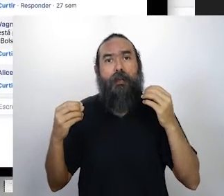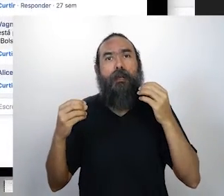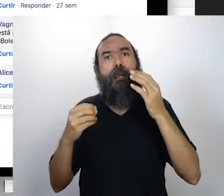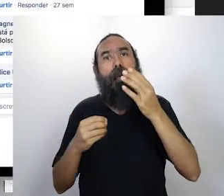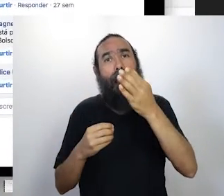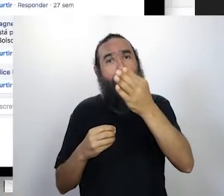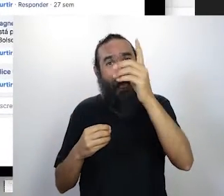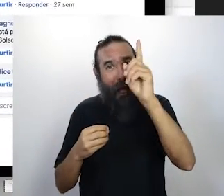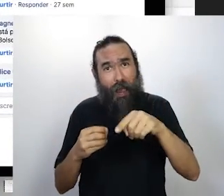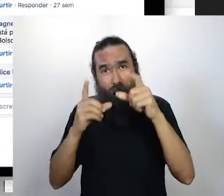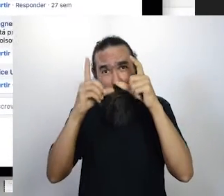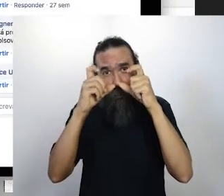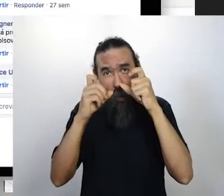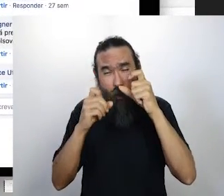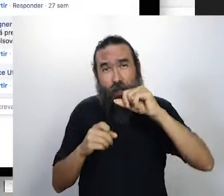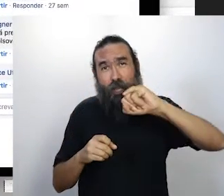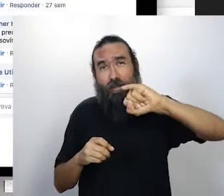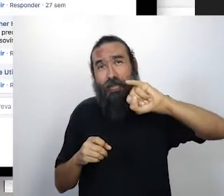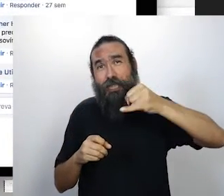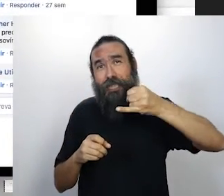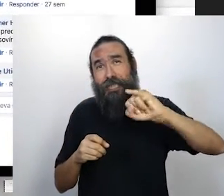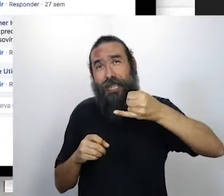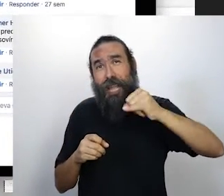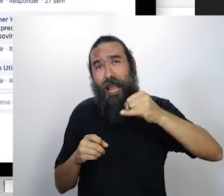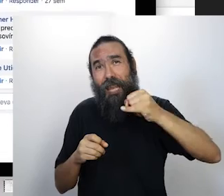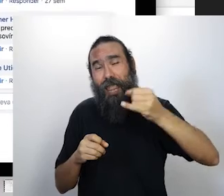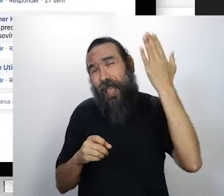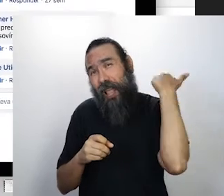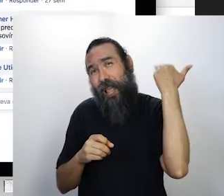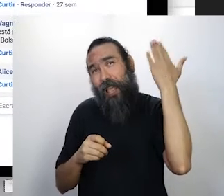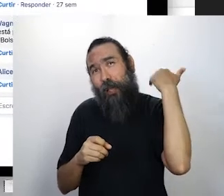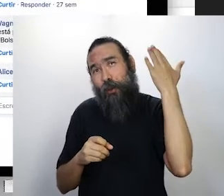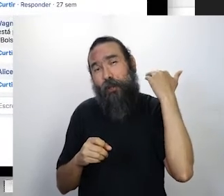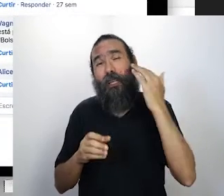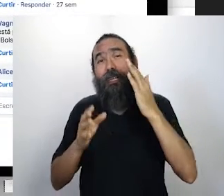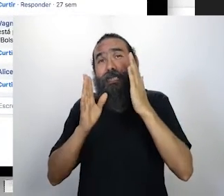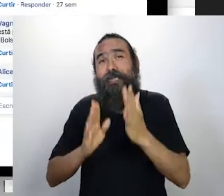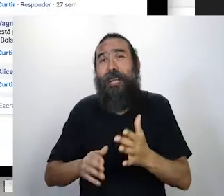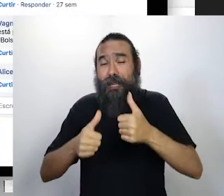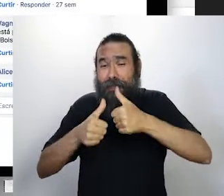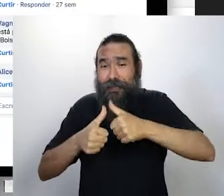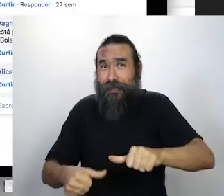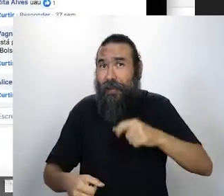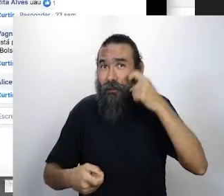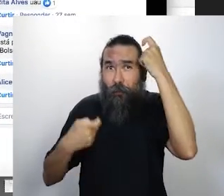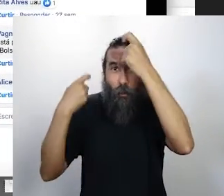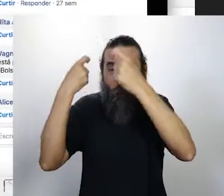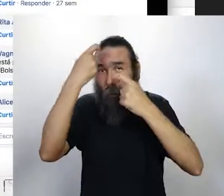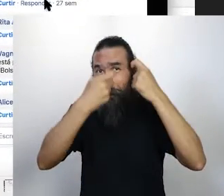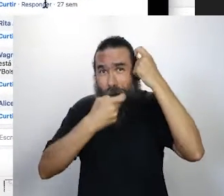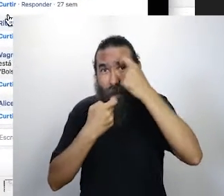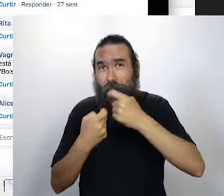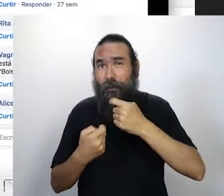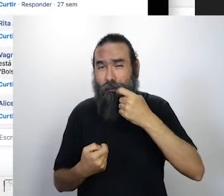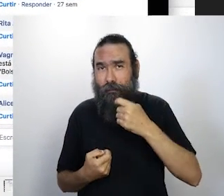foi foi em janeiro. Em janeiro. Ah, Zé Maria, a gente estava... Já estava rolando uma preocupação forte, né?